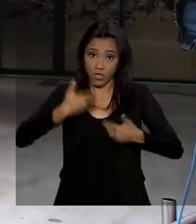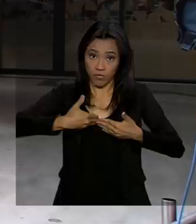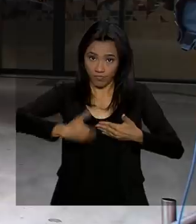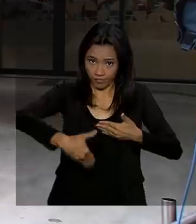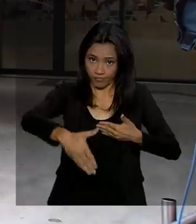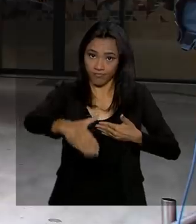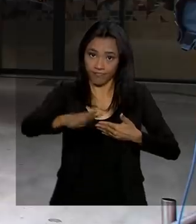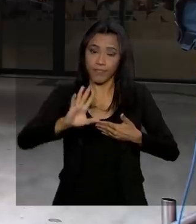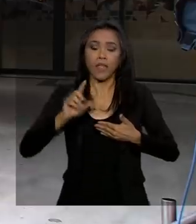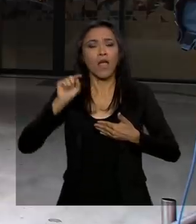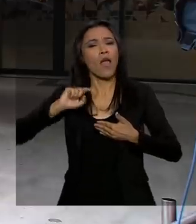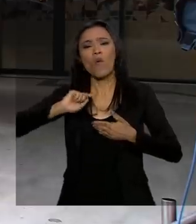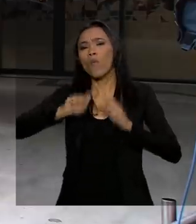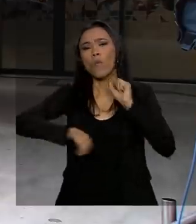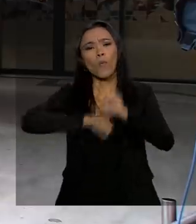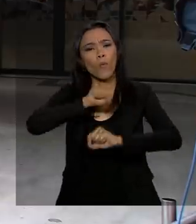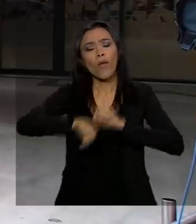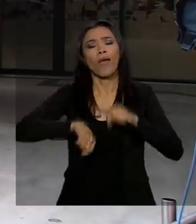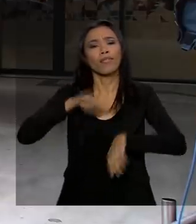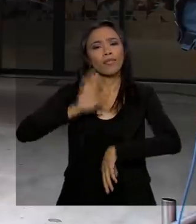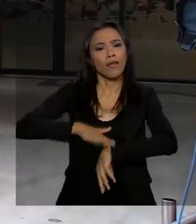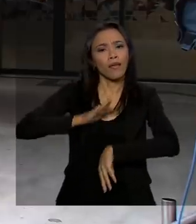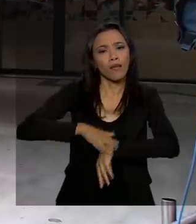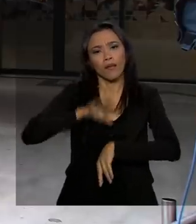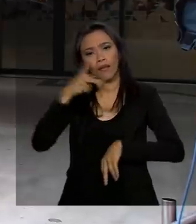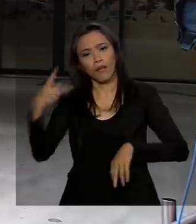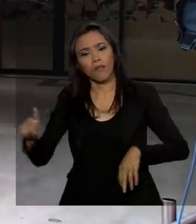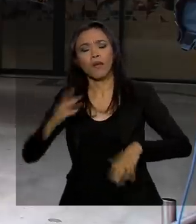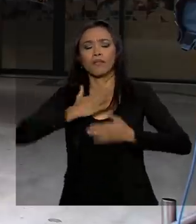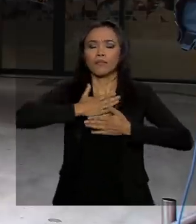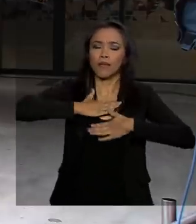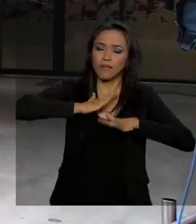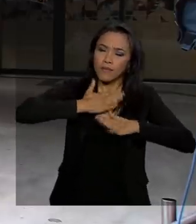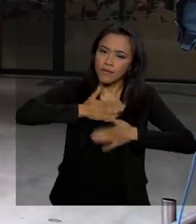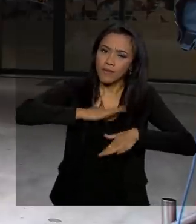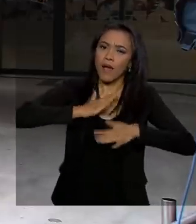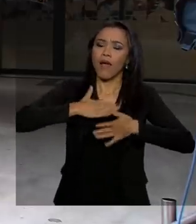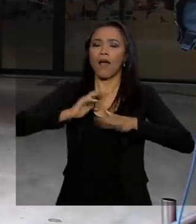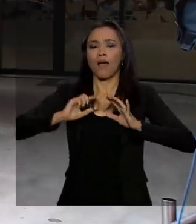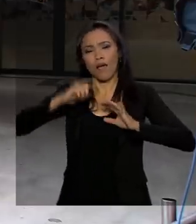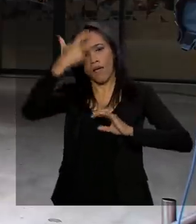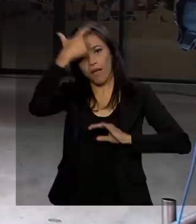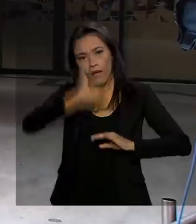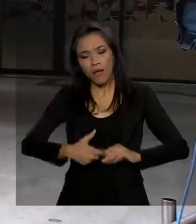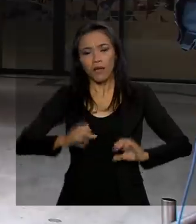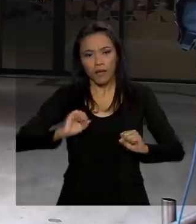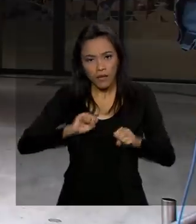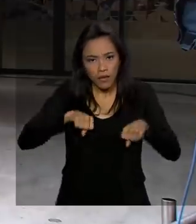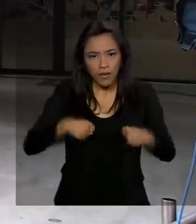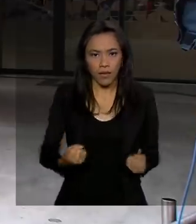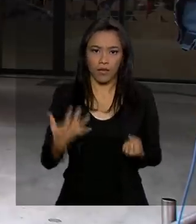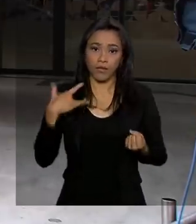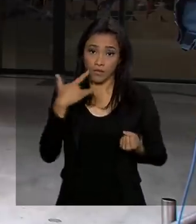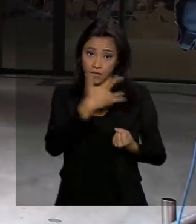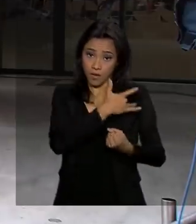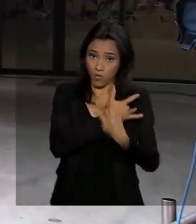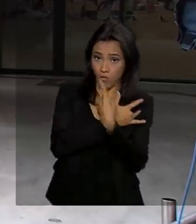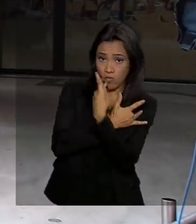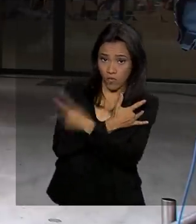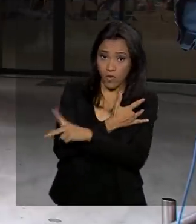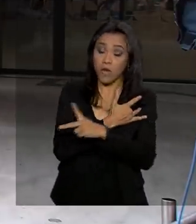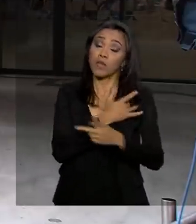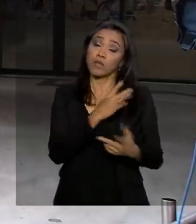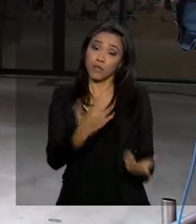é trazer mais tempo aí para o presidente descansar e se recuperar. Portanto, até a próxima segunda-feira, a